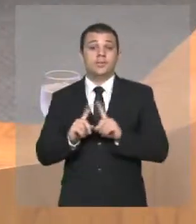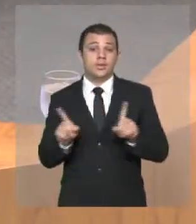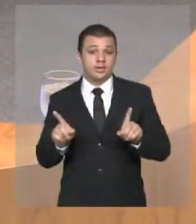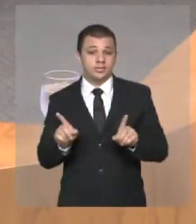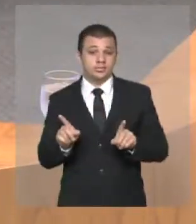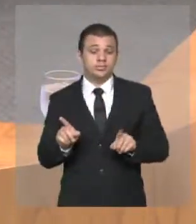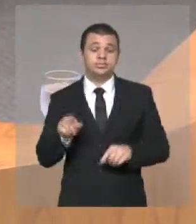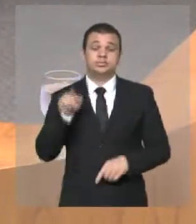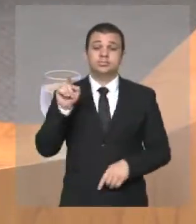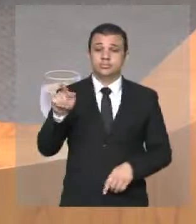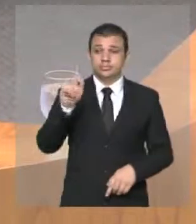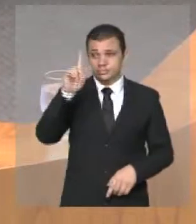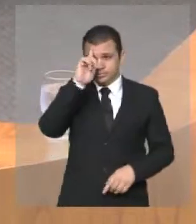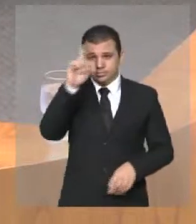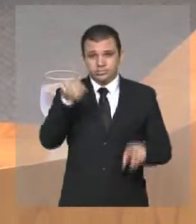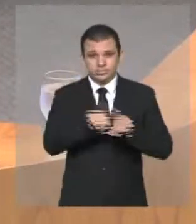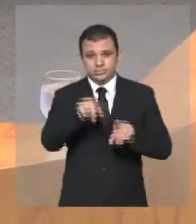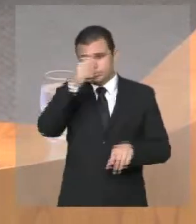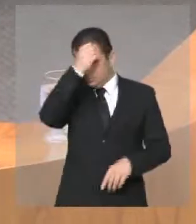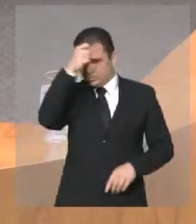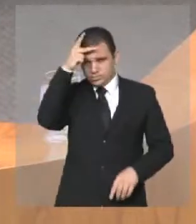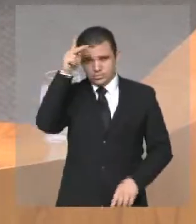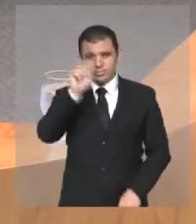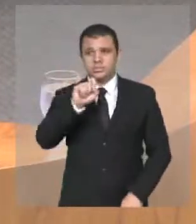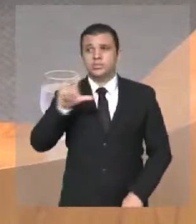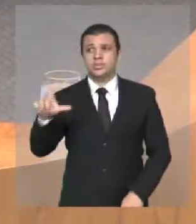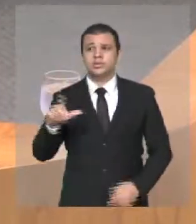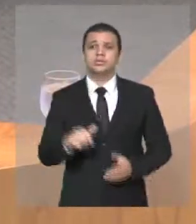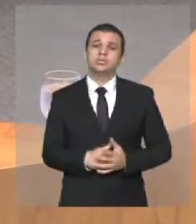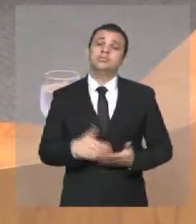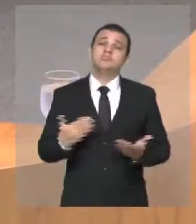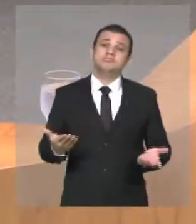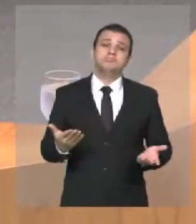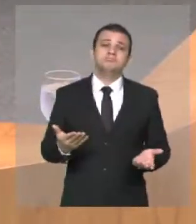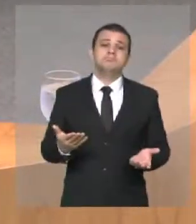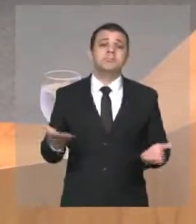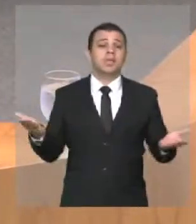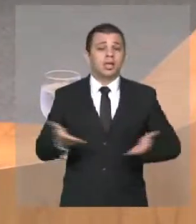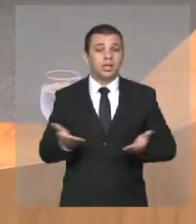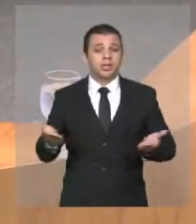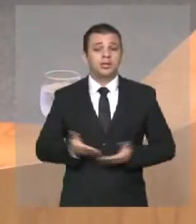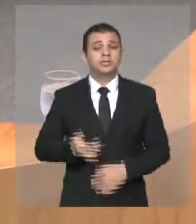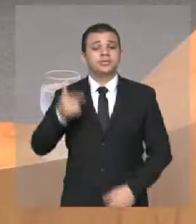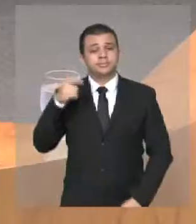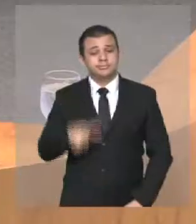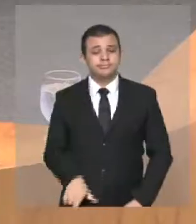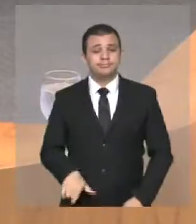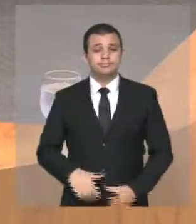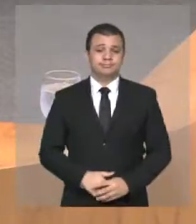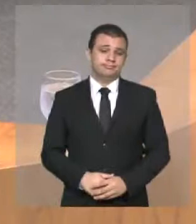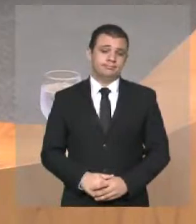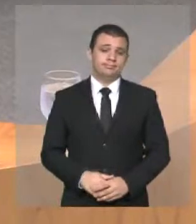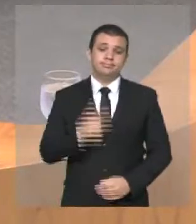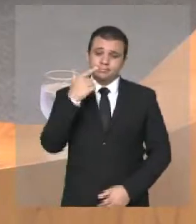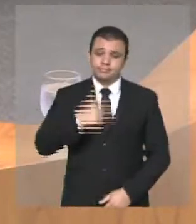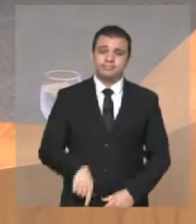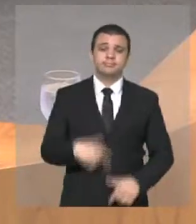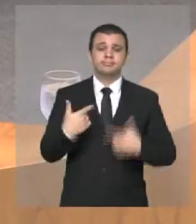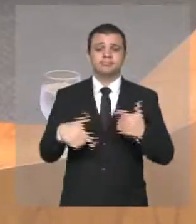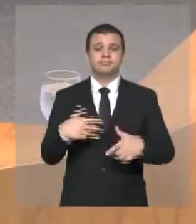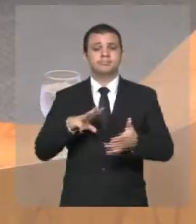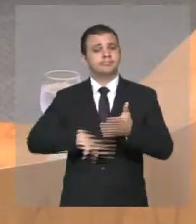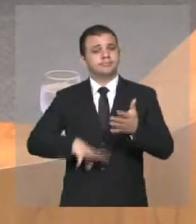gestor, o atual prefeito de São Luís, usou do mesmo modo dos operandes, usou da mesma